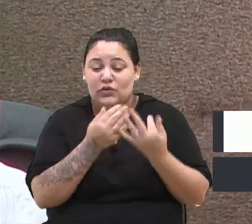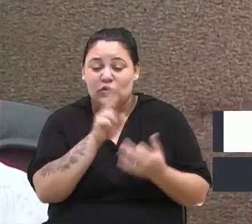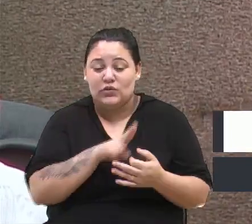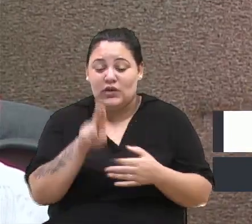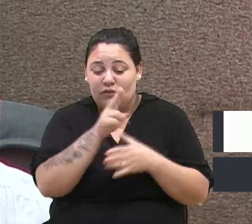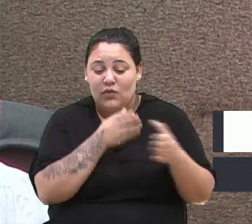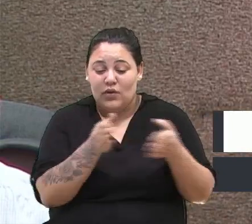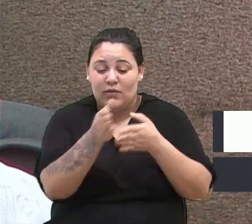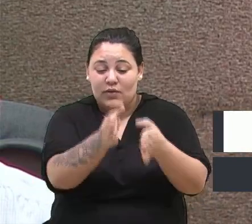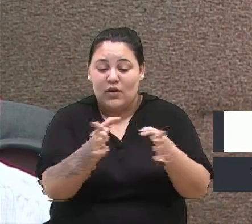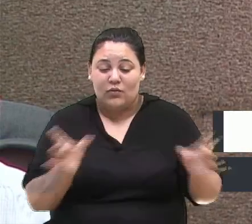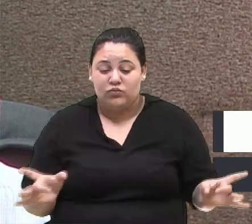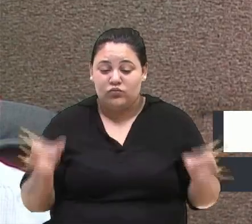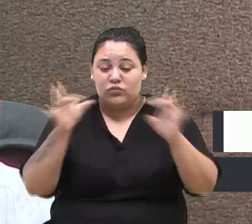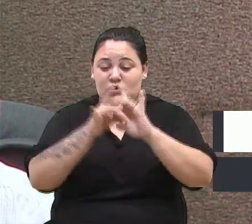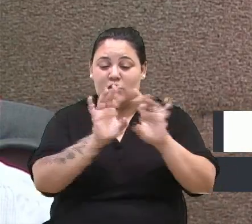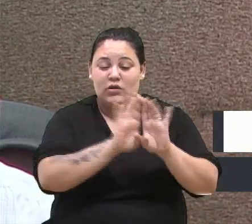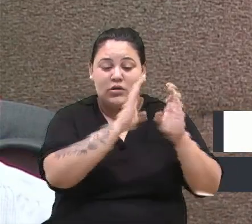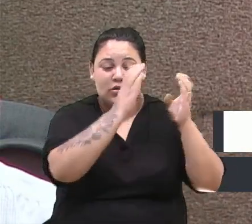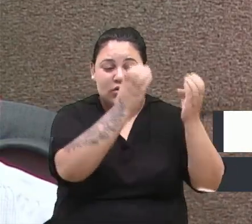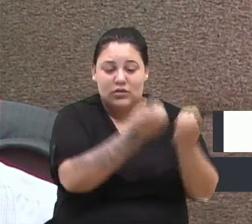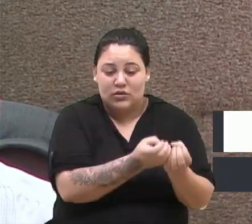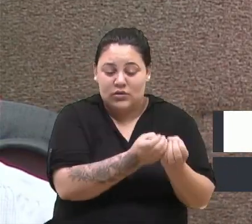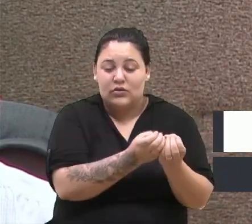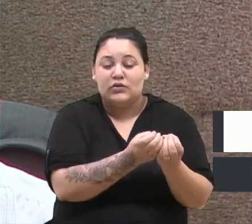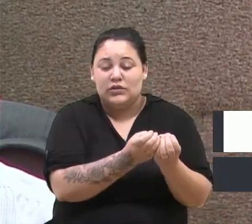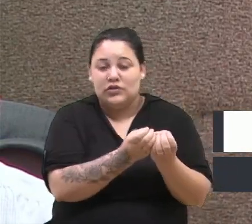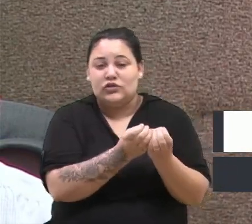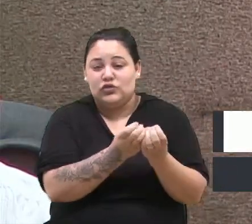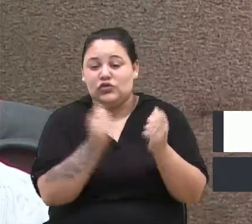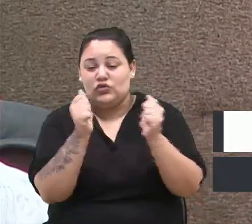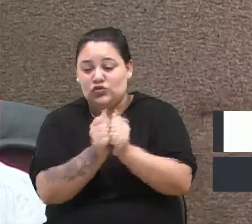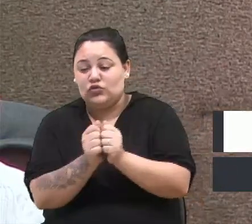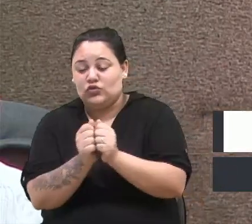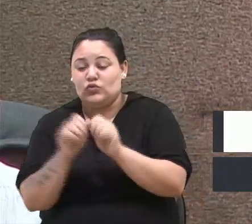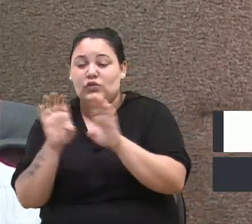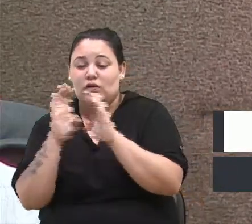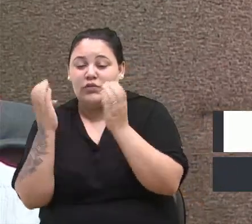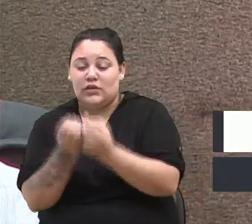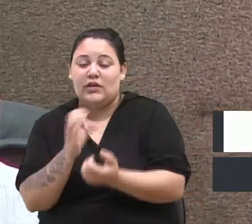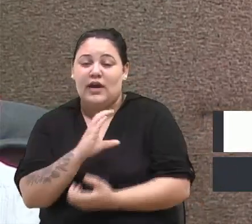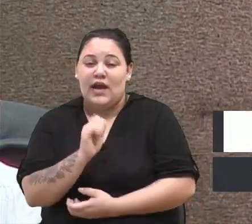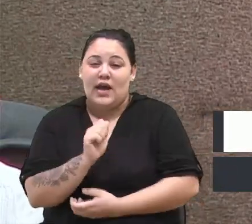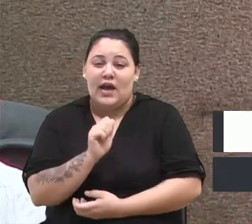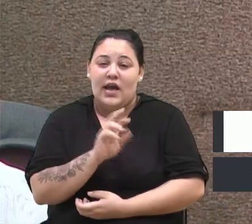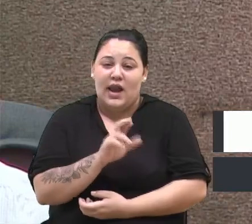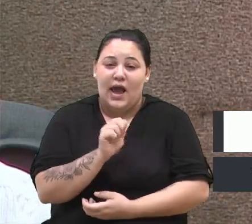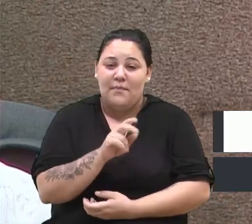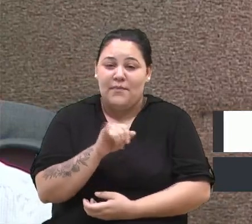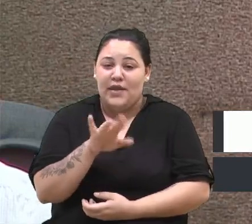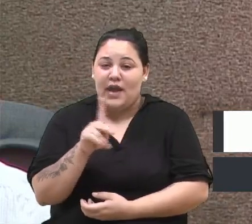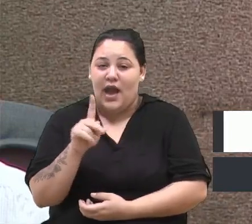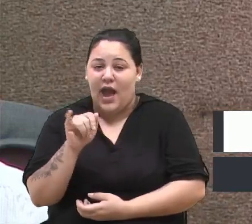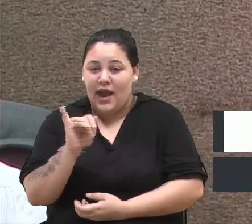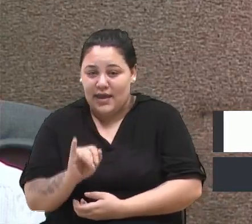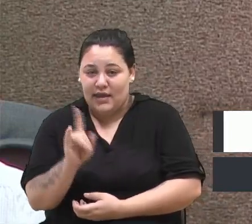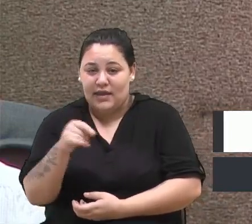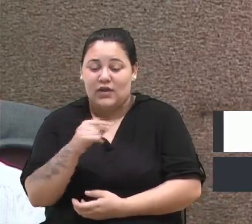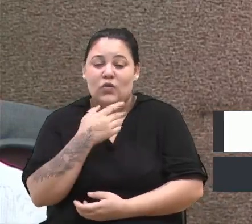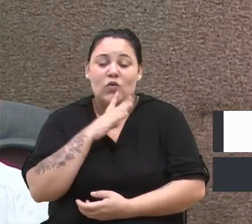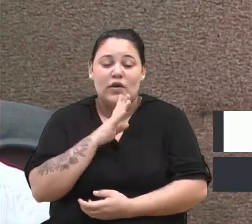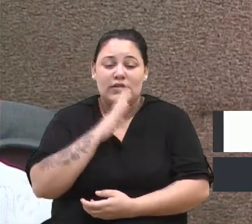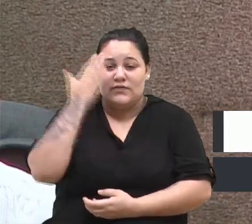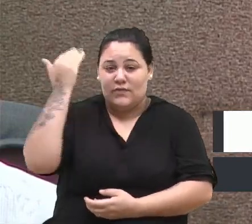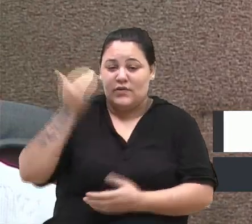que liga a comunidade de Bevilacqua com a comunidade de Carapiaí, conhecida como a Estrada dos Palandes. No